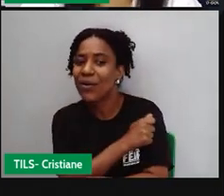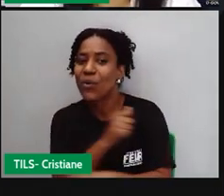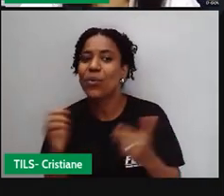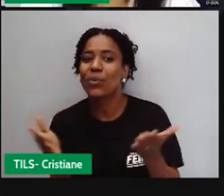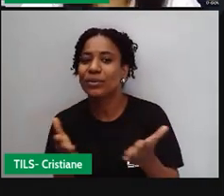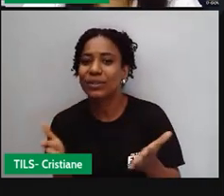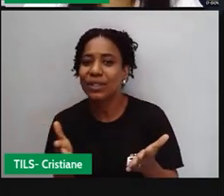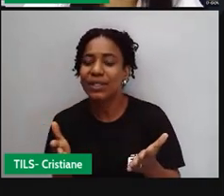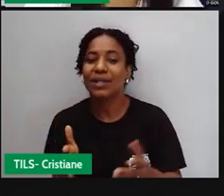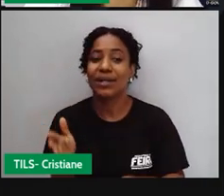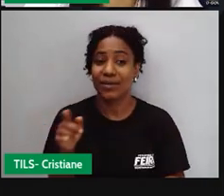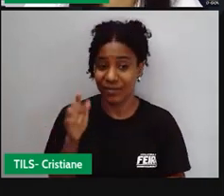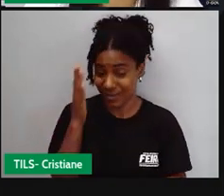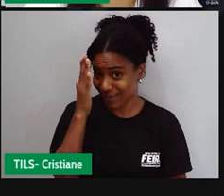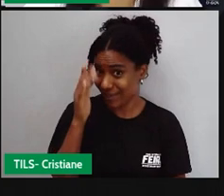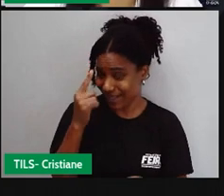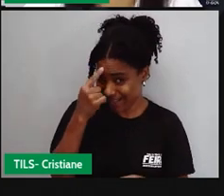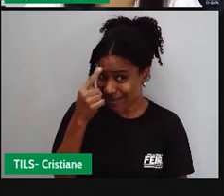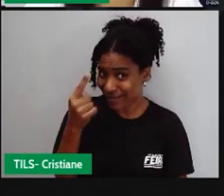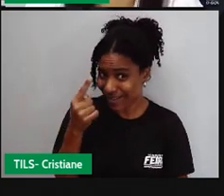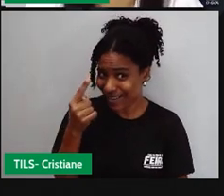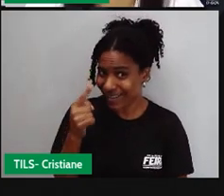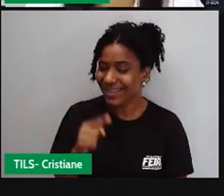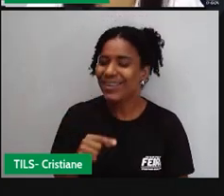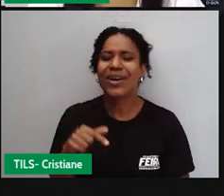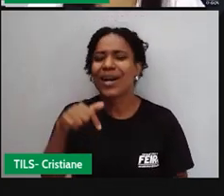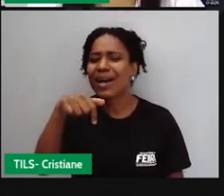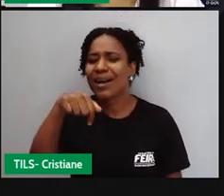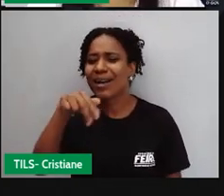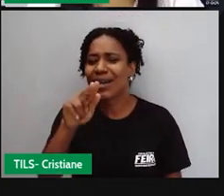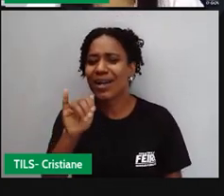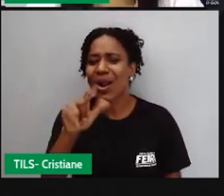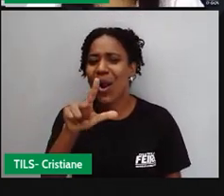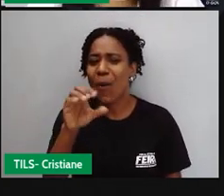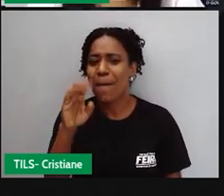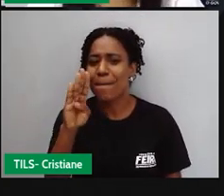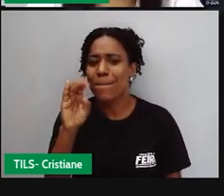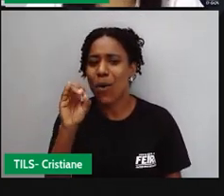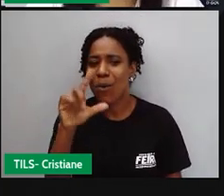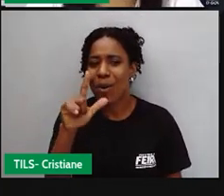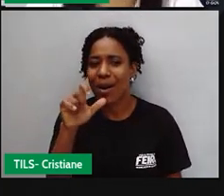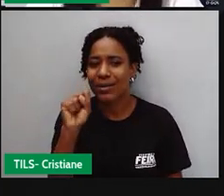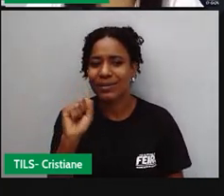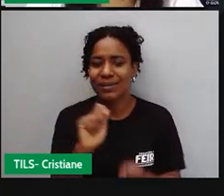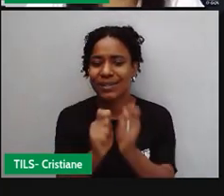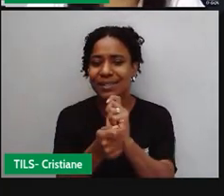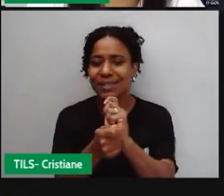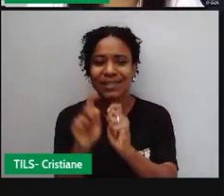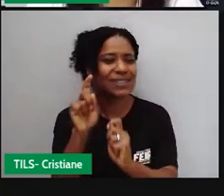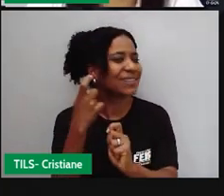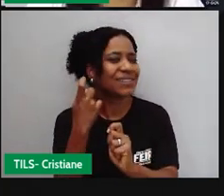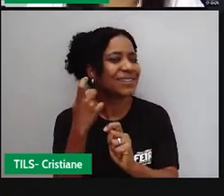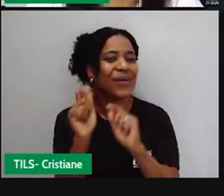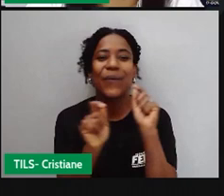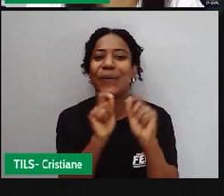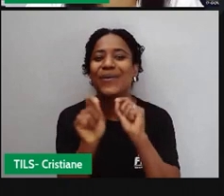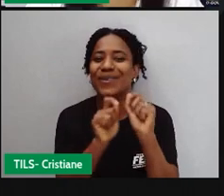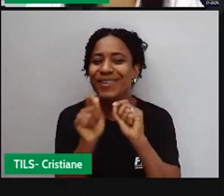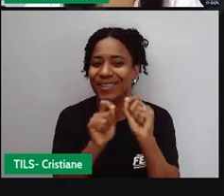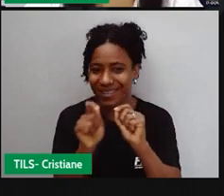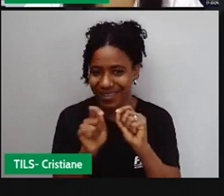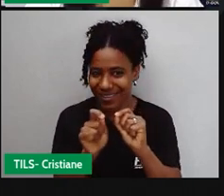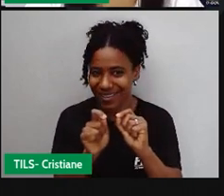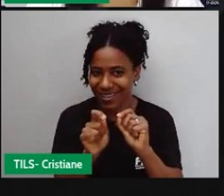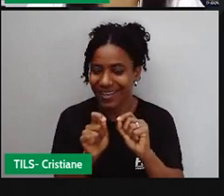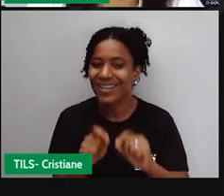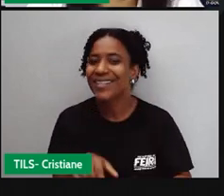que são quilombolas? Eu acredito que agora, diante de toda a explicação da prova, você já tem essa informação, né? Já